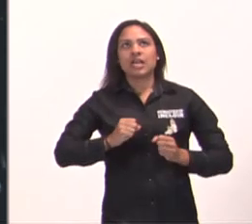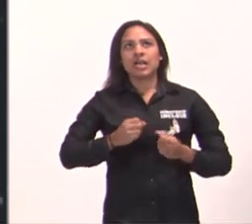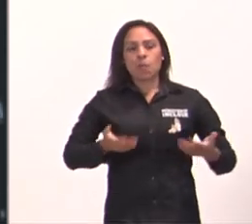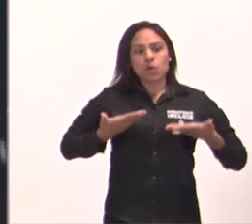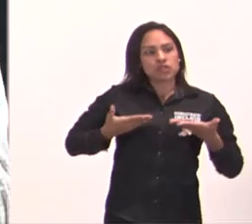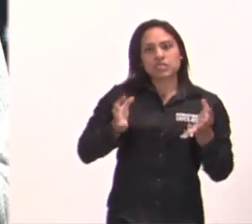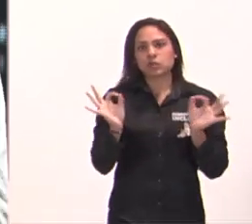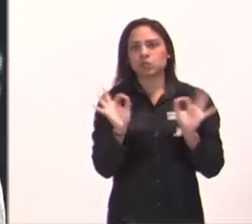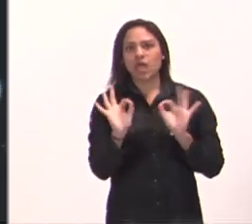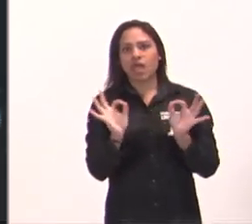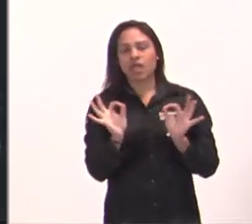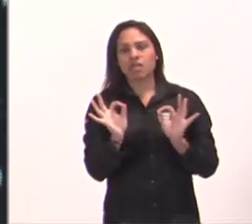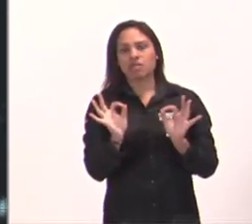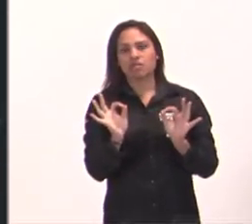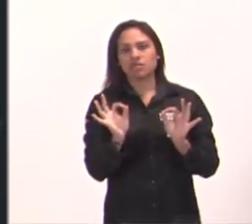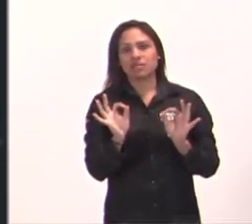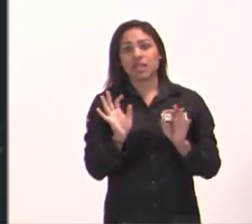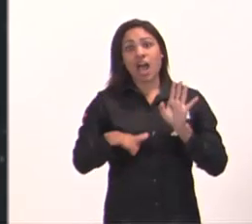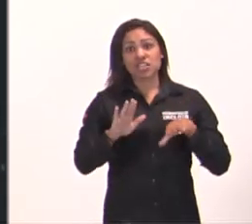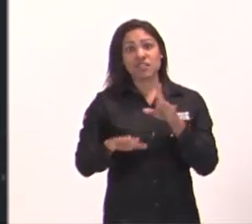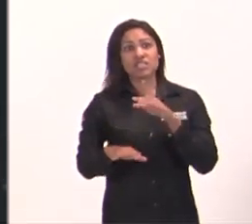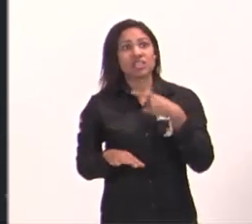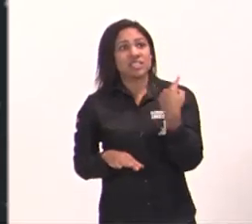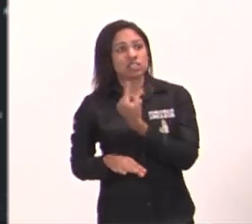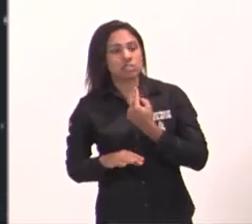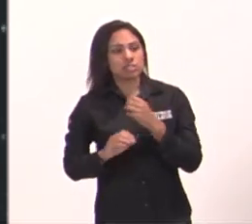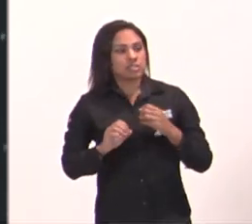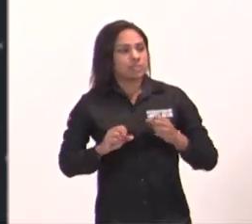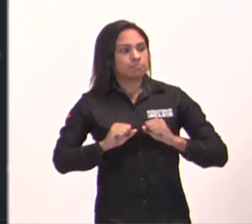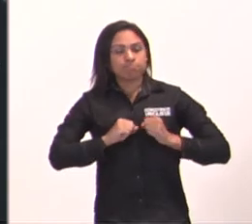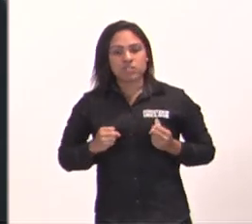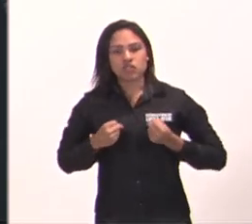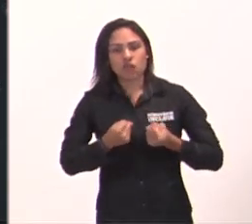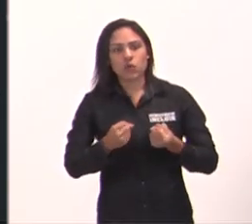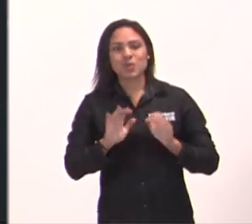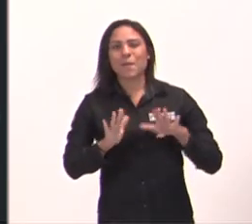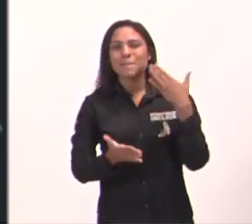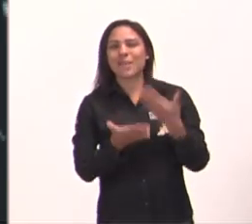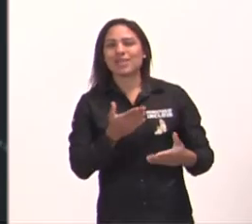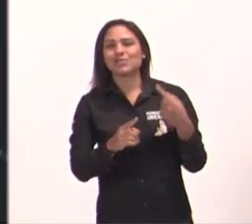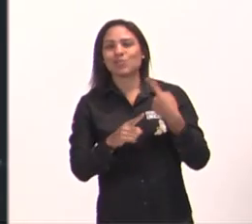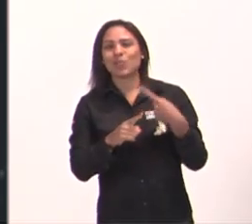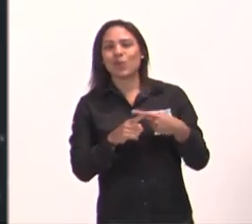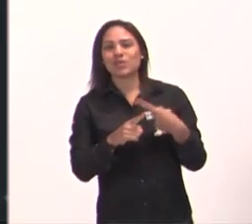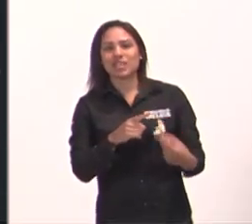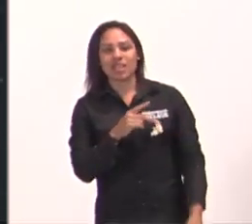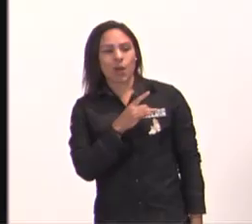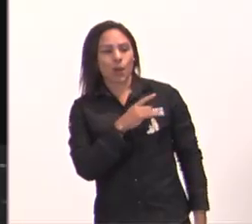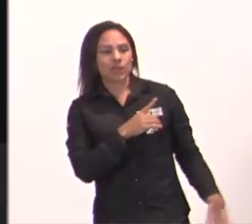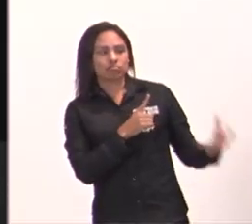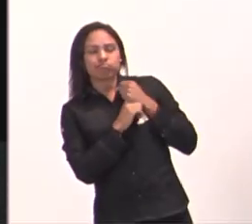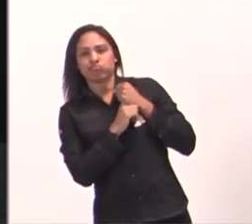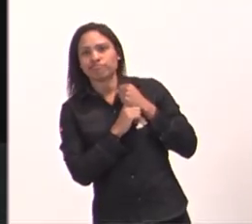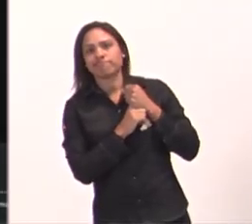você perde a energia, a energia, que você poderia concentrar na vitória, você agora perde ela todinha, descarrega a bateria,